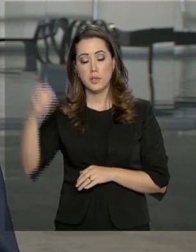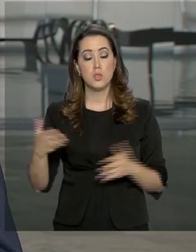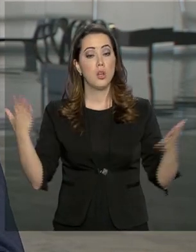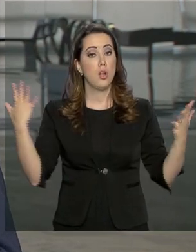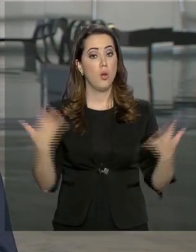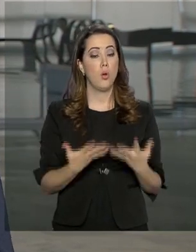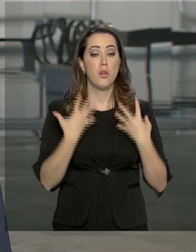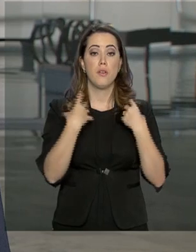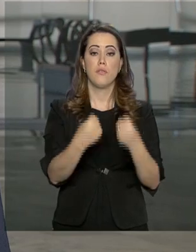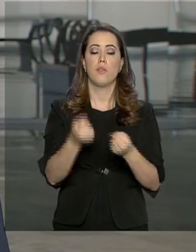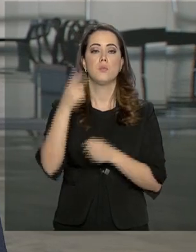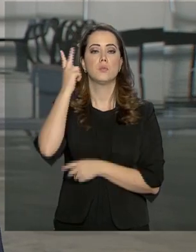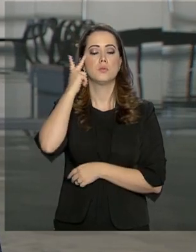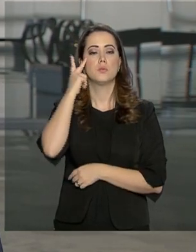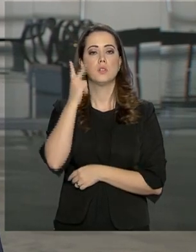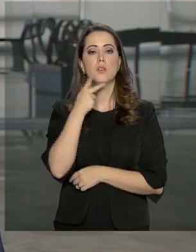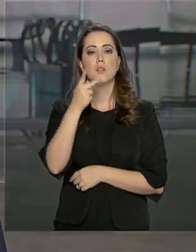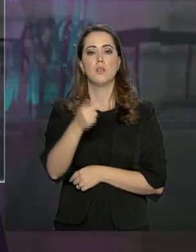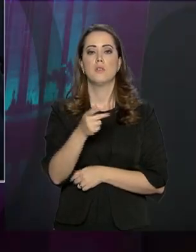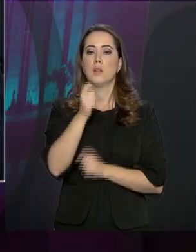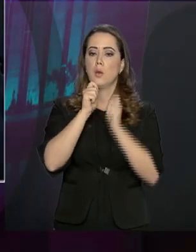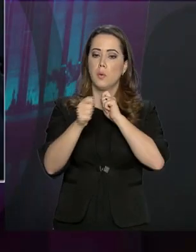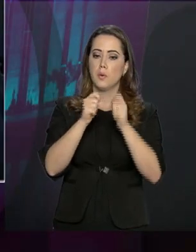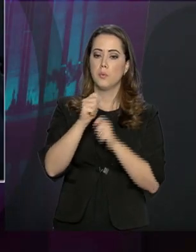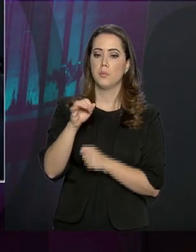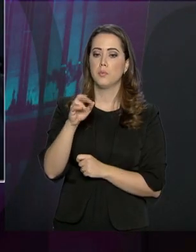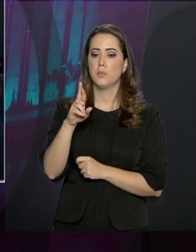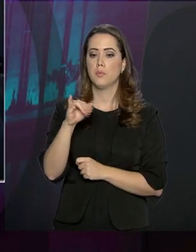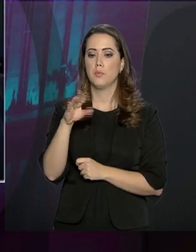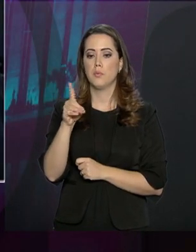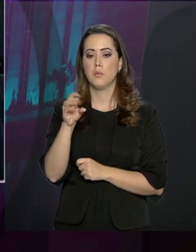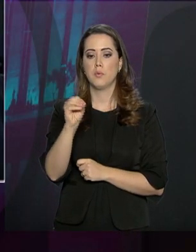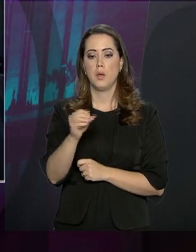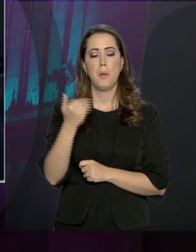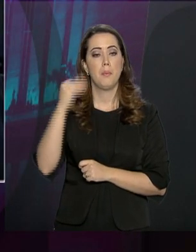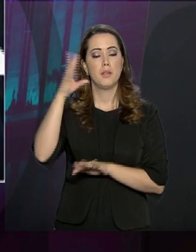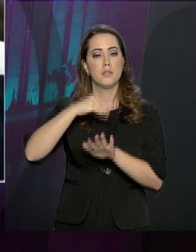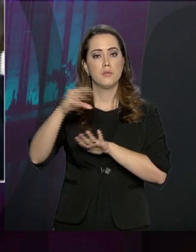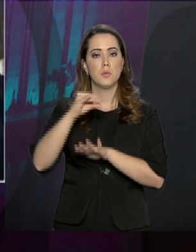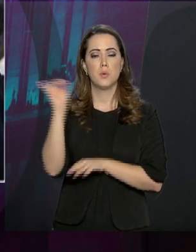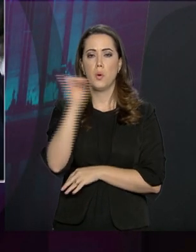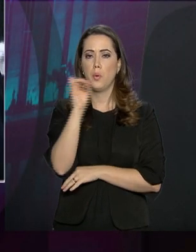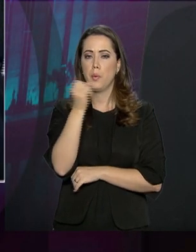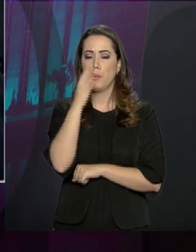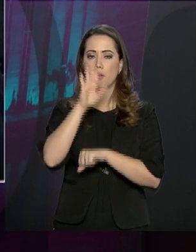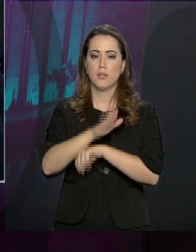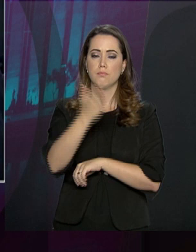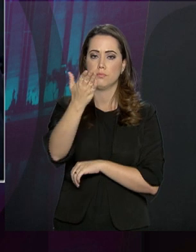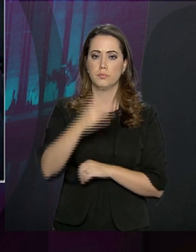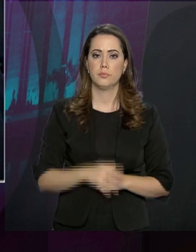Agora nós vamos a São Paulo falar com o repórter Ricardo Ferraz, que tem mais informações. Boa tarde, Ricardo.